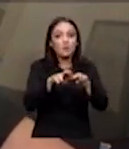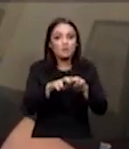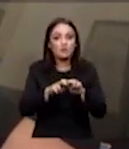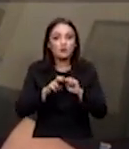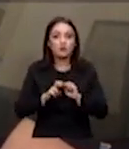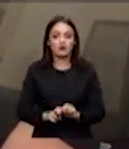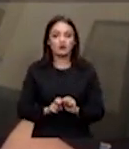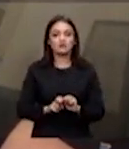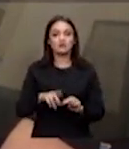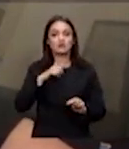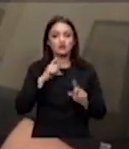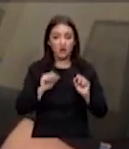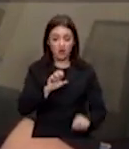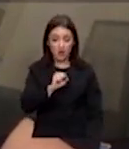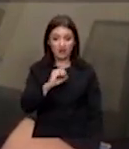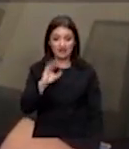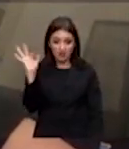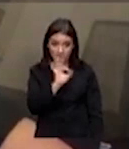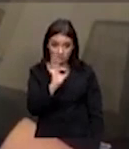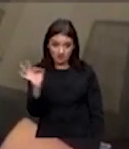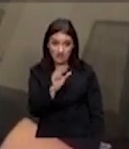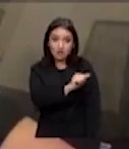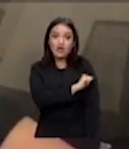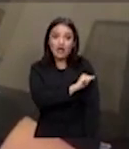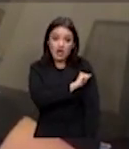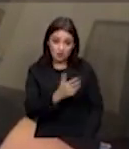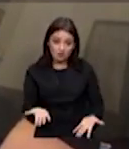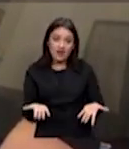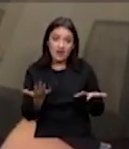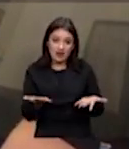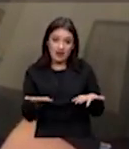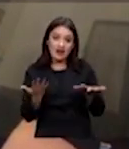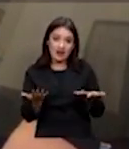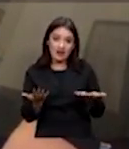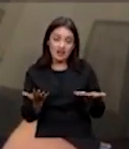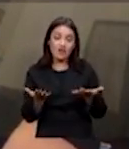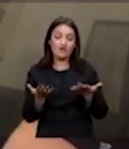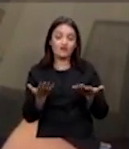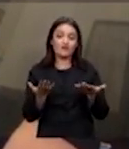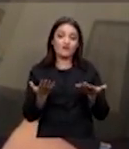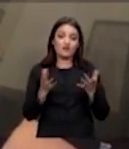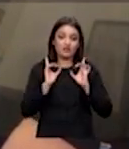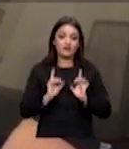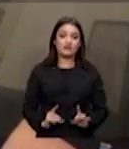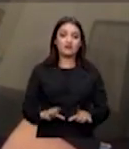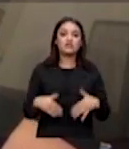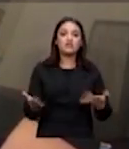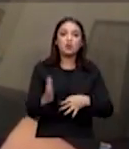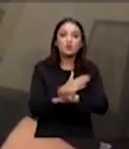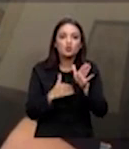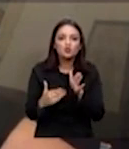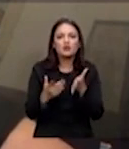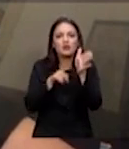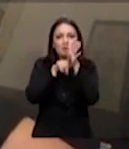do ensino inclusive audiência pública ADI 6590 ensino especial todo o direcionamento de